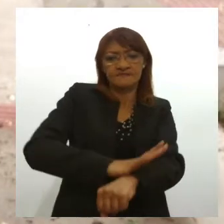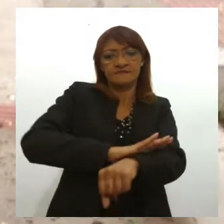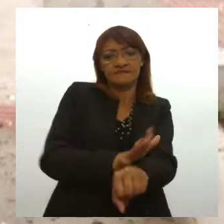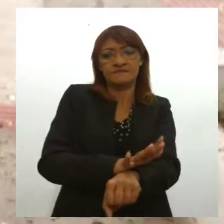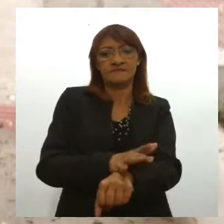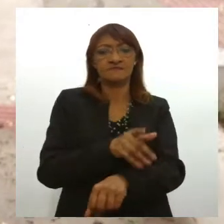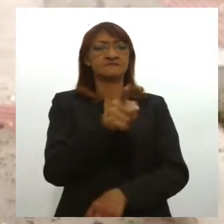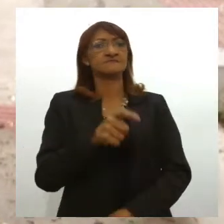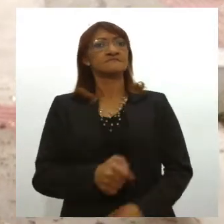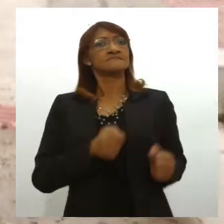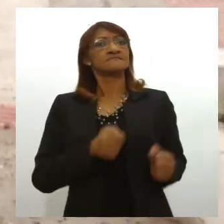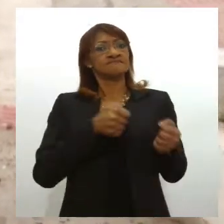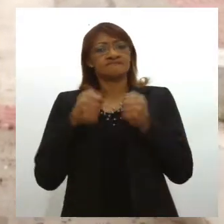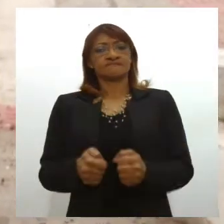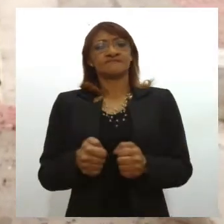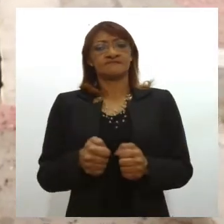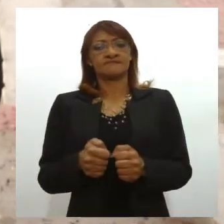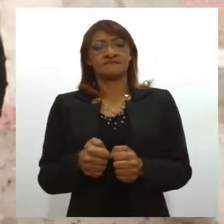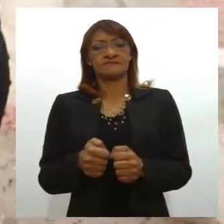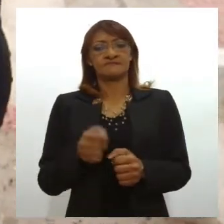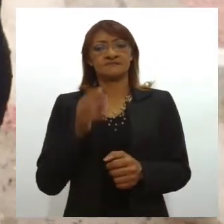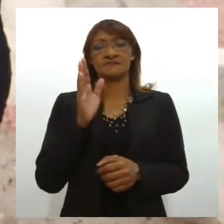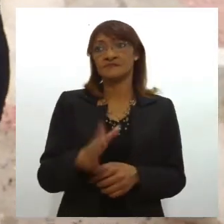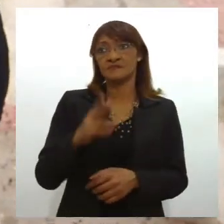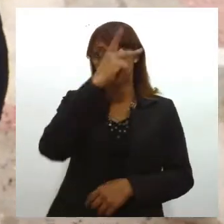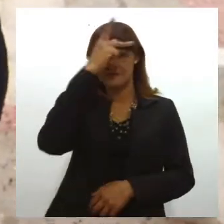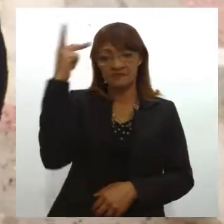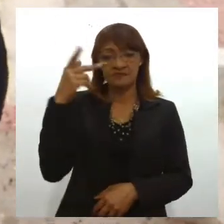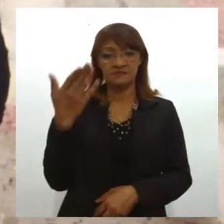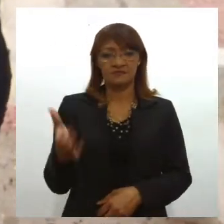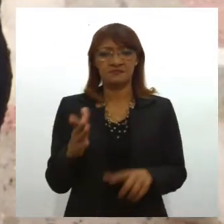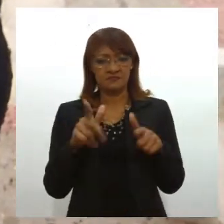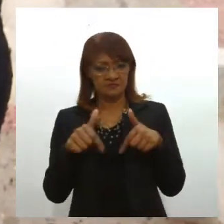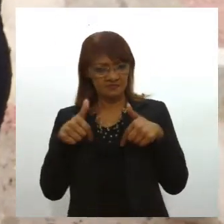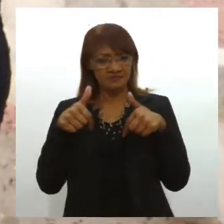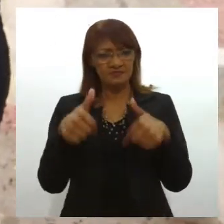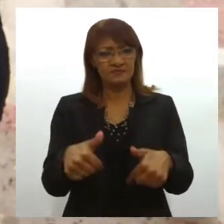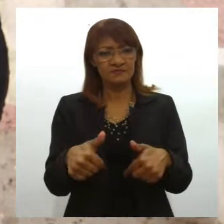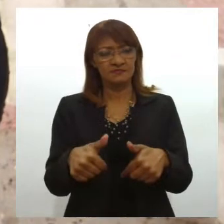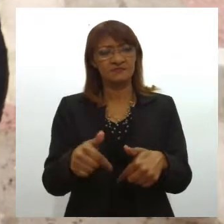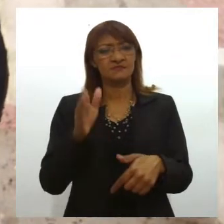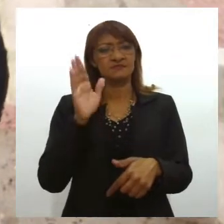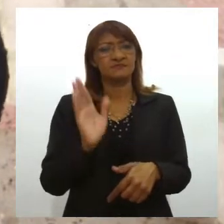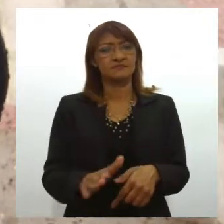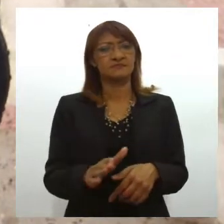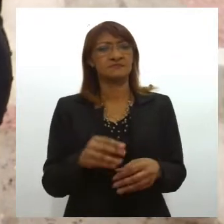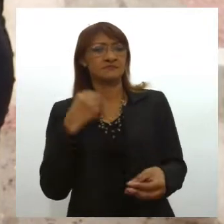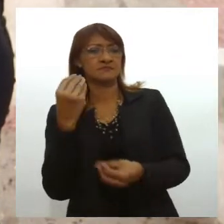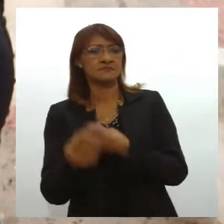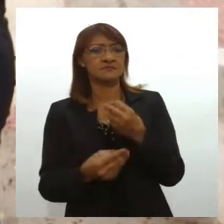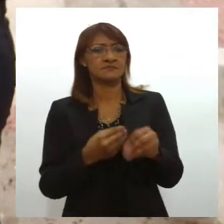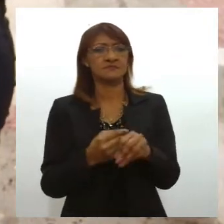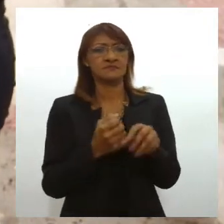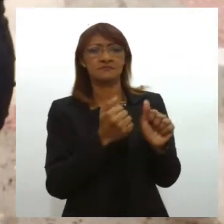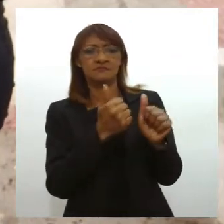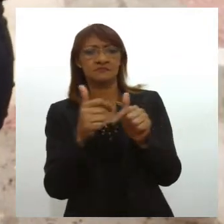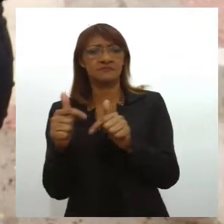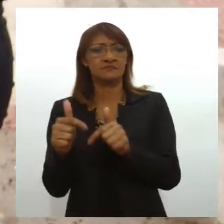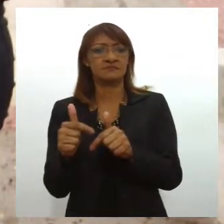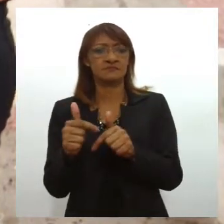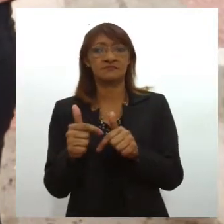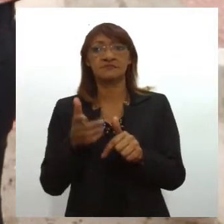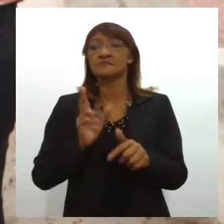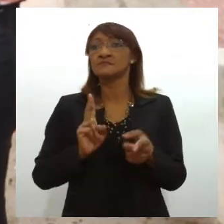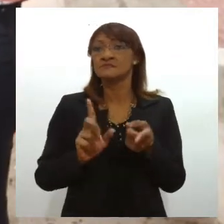enquanto antirracista, enquanto pessoa que enfrenta essas dinâmicas racistas. E o terceiro